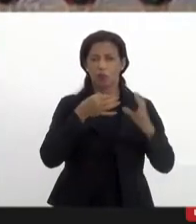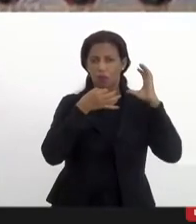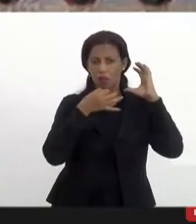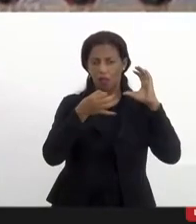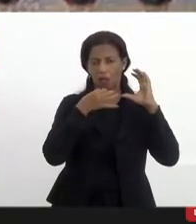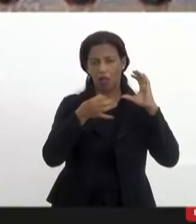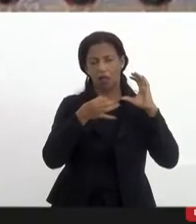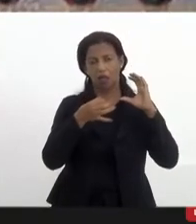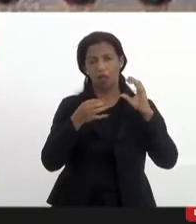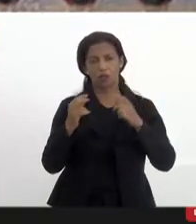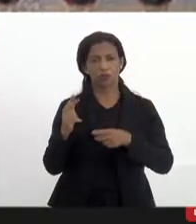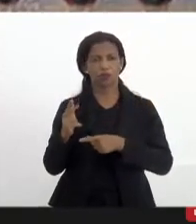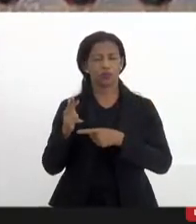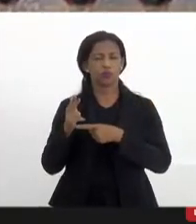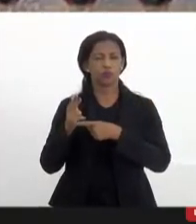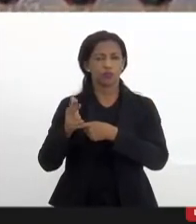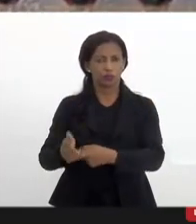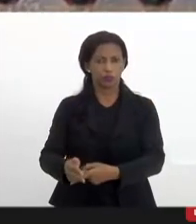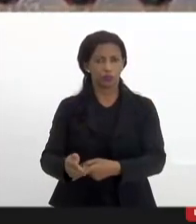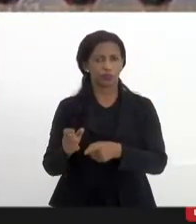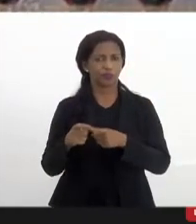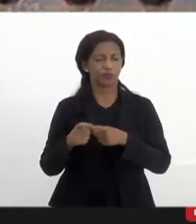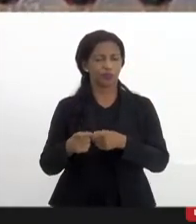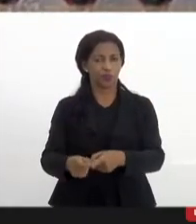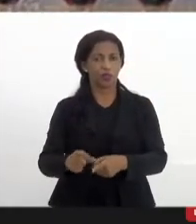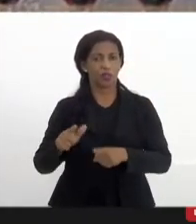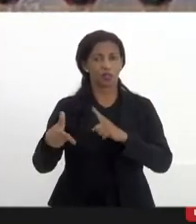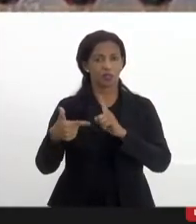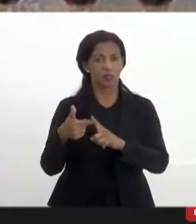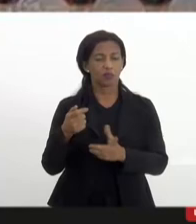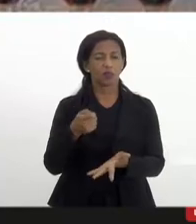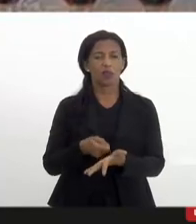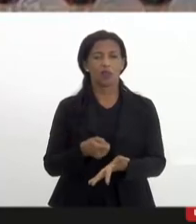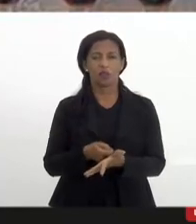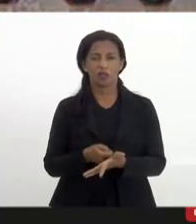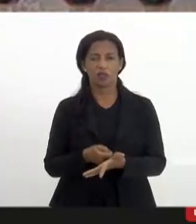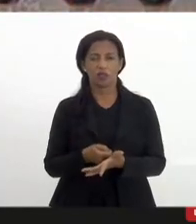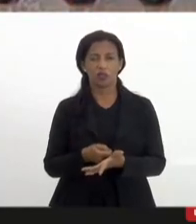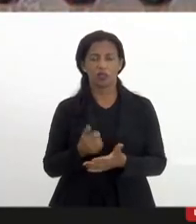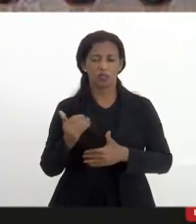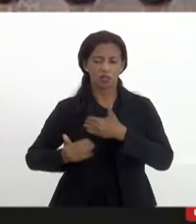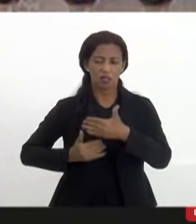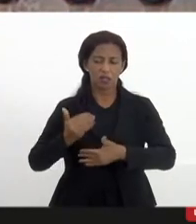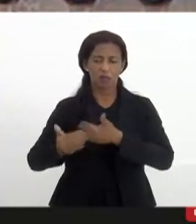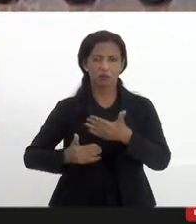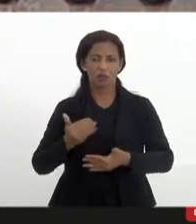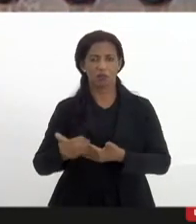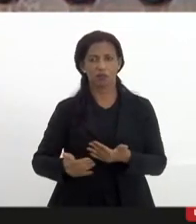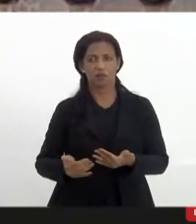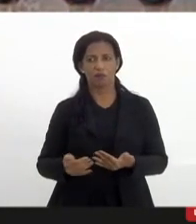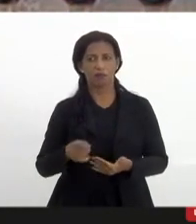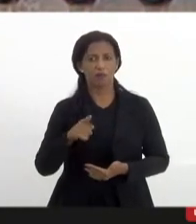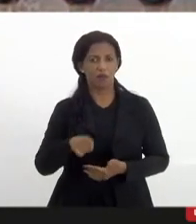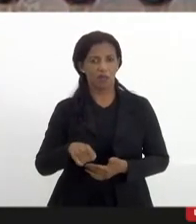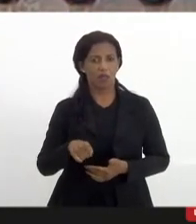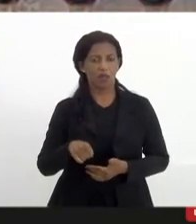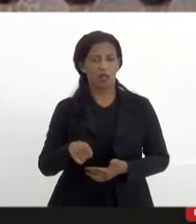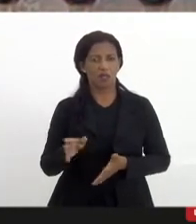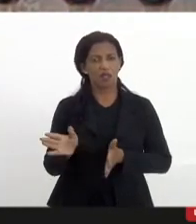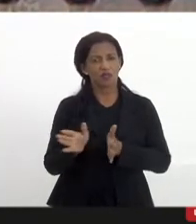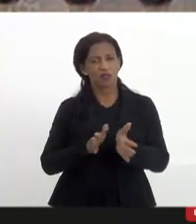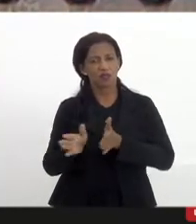comunitárias do estado do Rio de Janeiro segundo a garantia de que esse processo ele é um processo de